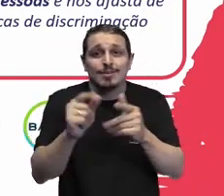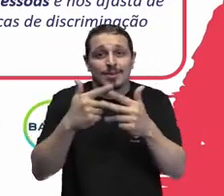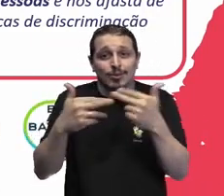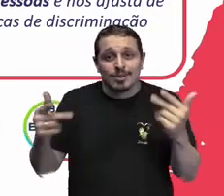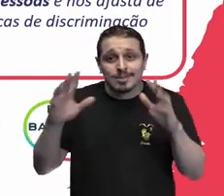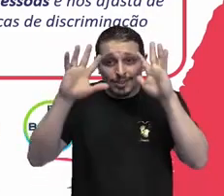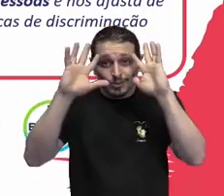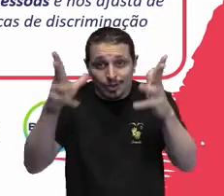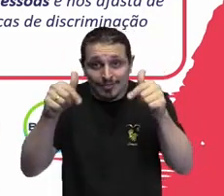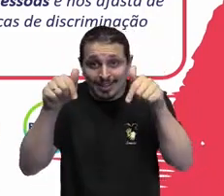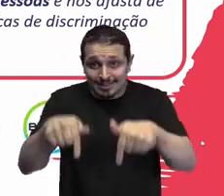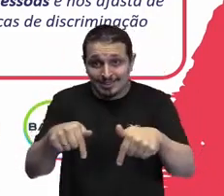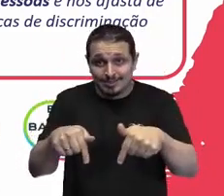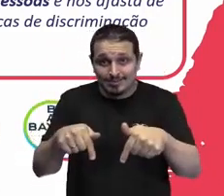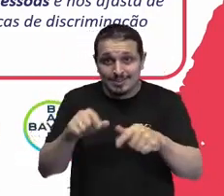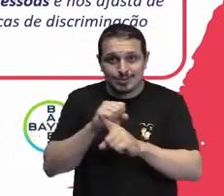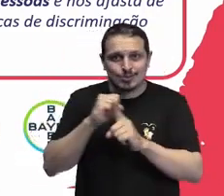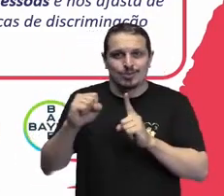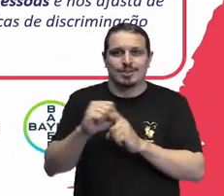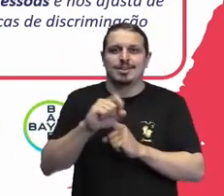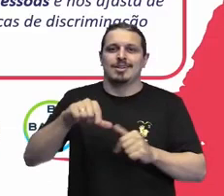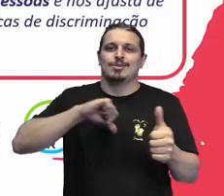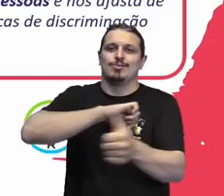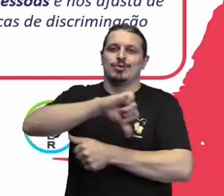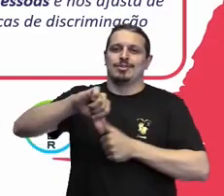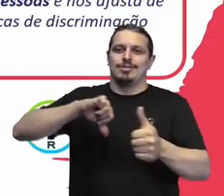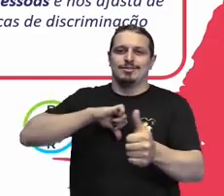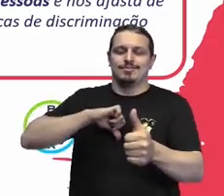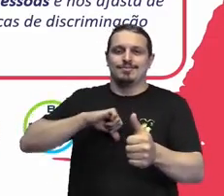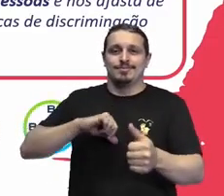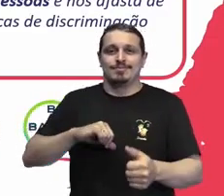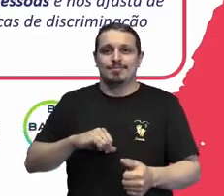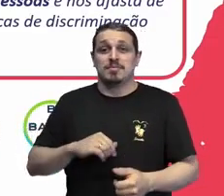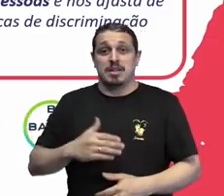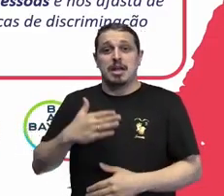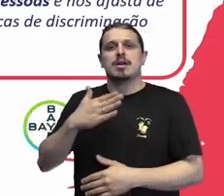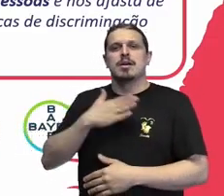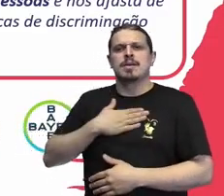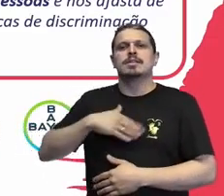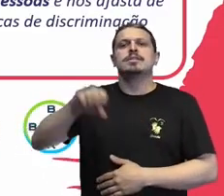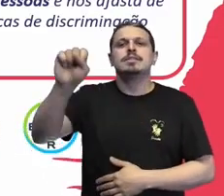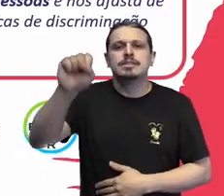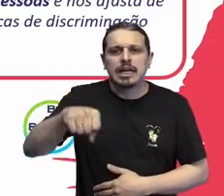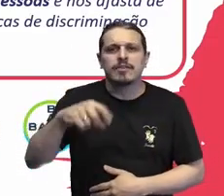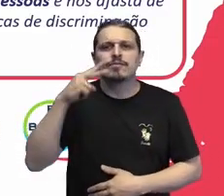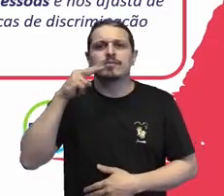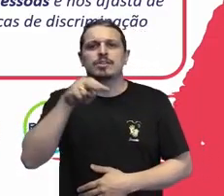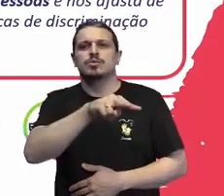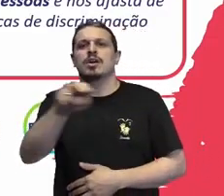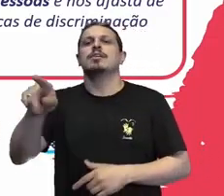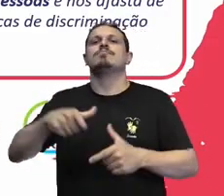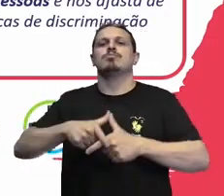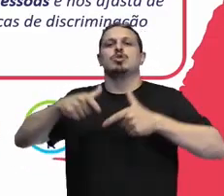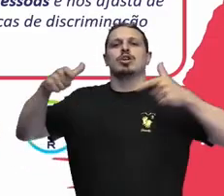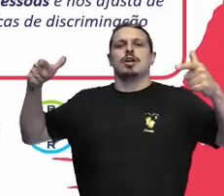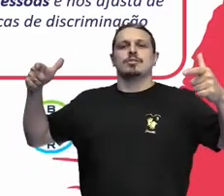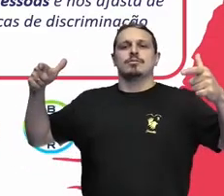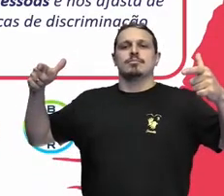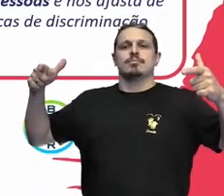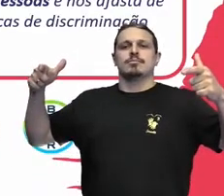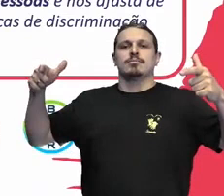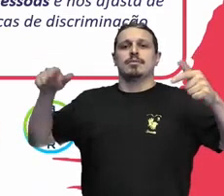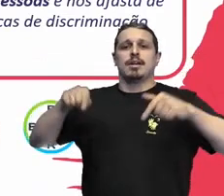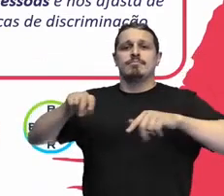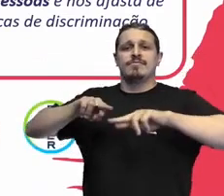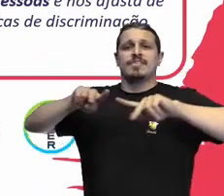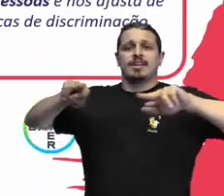e que vão mudando ao longo do tempo. Eu enxergo de maneira mais ampla a partir dos diversos pontos de vista internos dentro